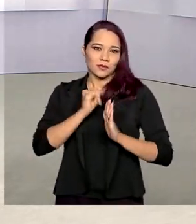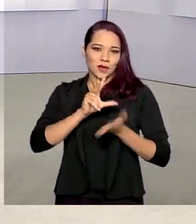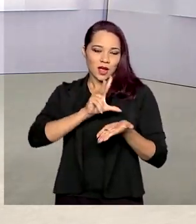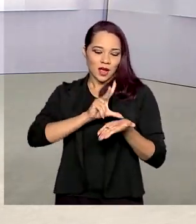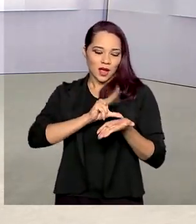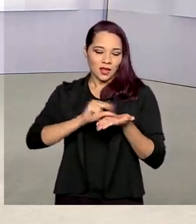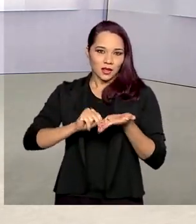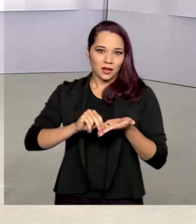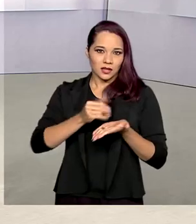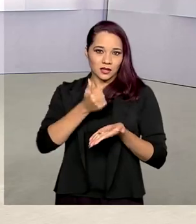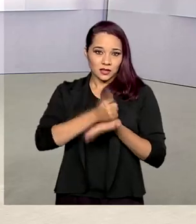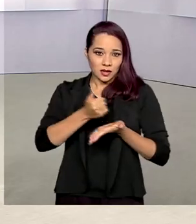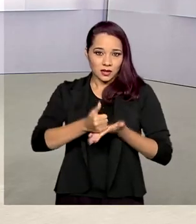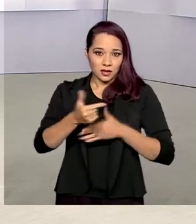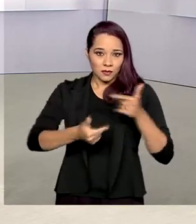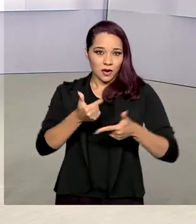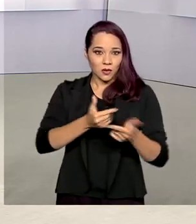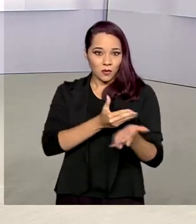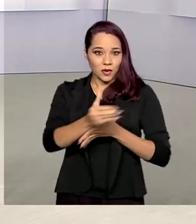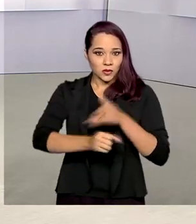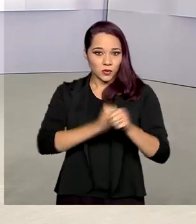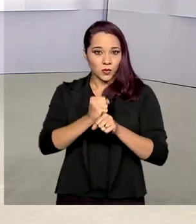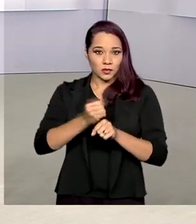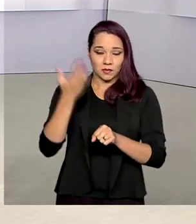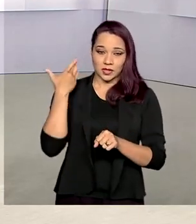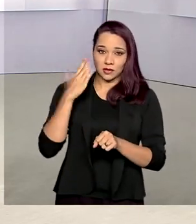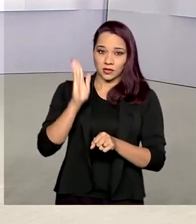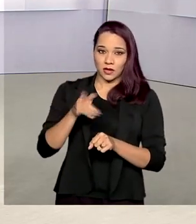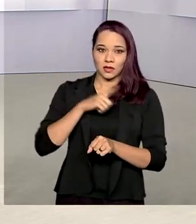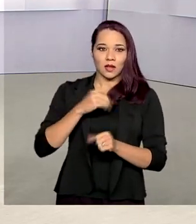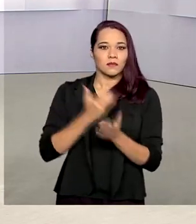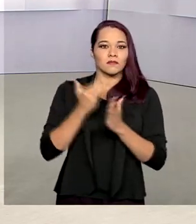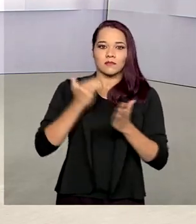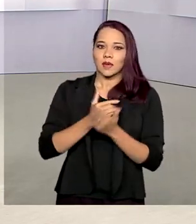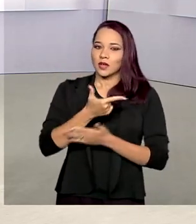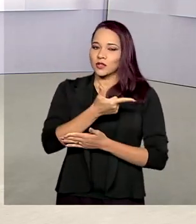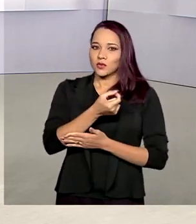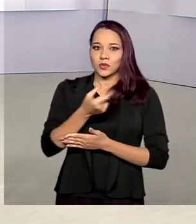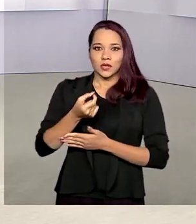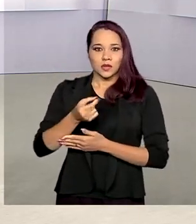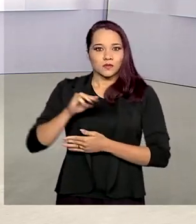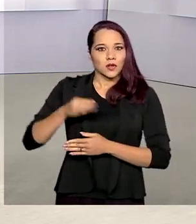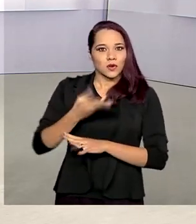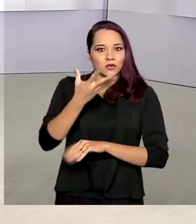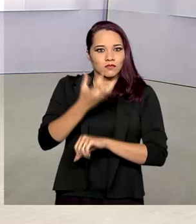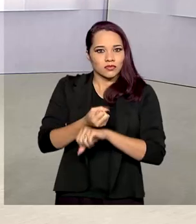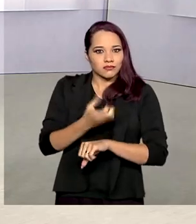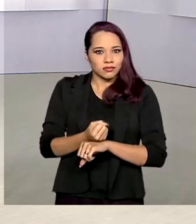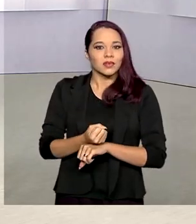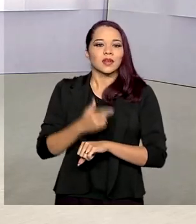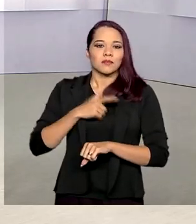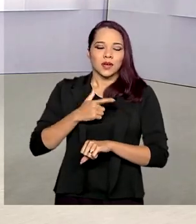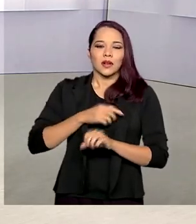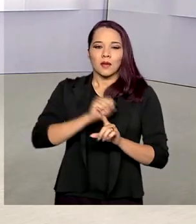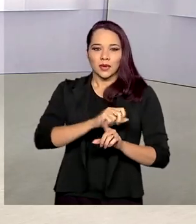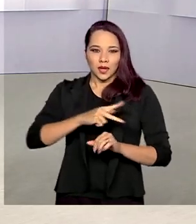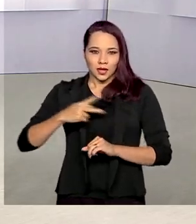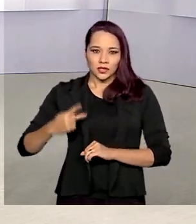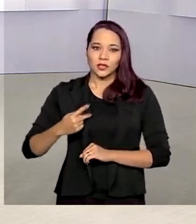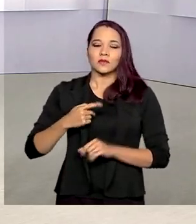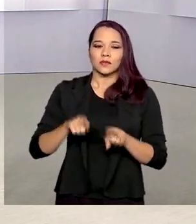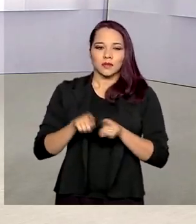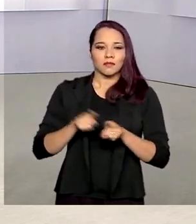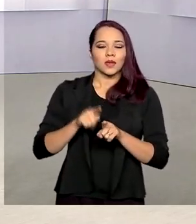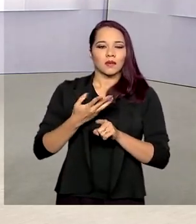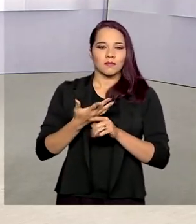trabalho digital que desde o início do ano passado já teve mais de 200 milhões de acessos que foram feitos pelo aplicativo e